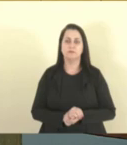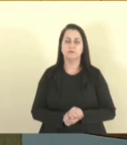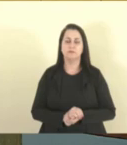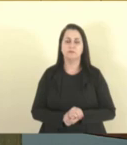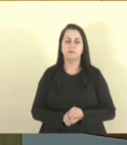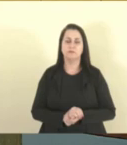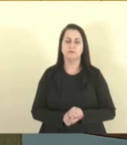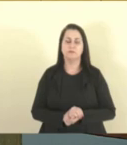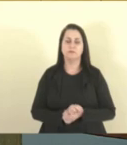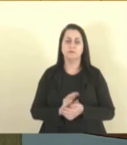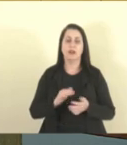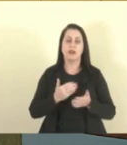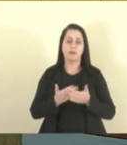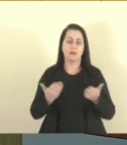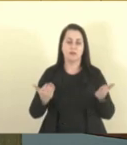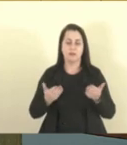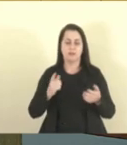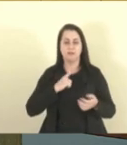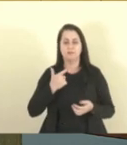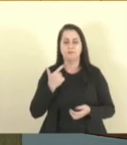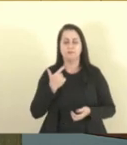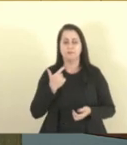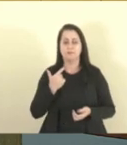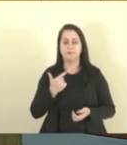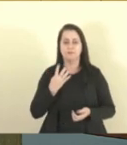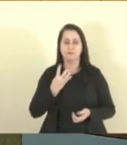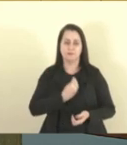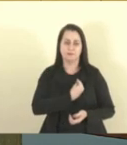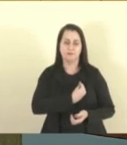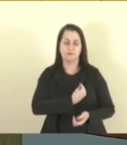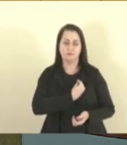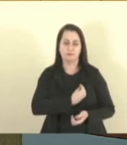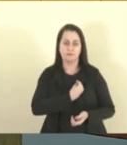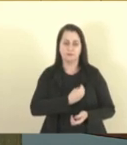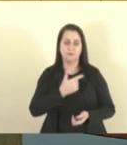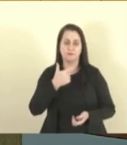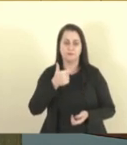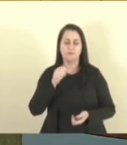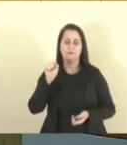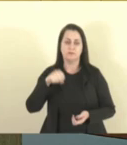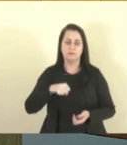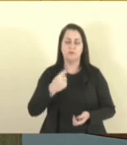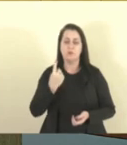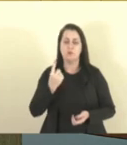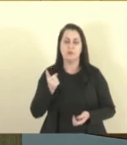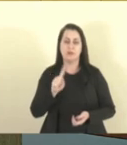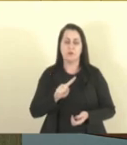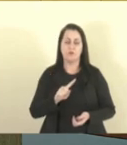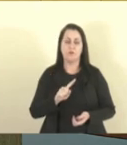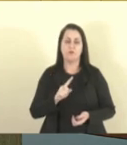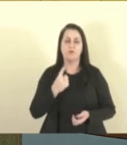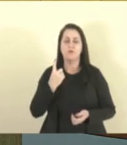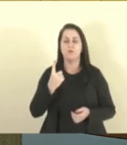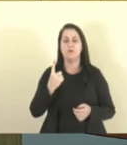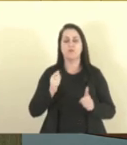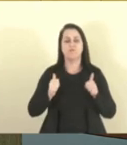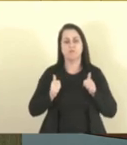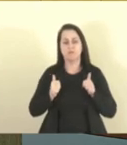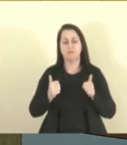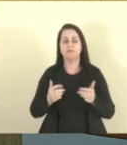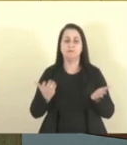Até o momento nós temos 24 presentes, 21 sim ou não e uma abstenção.